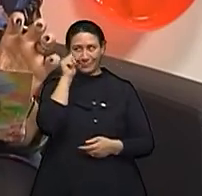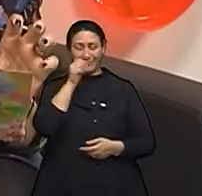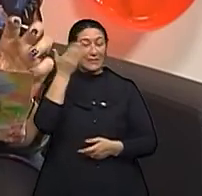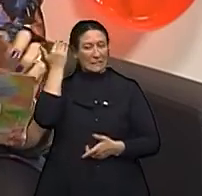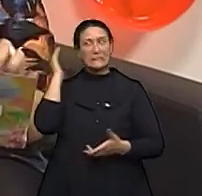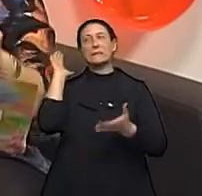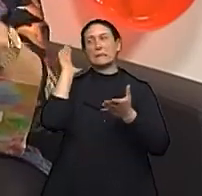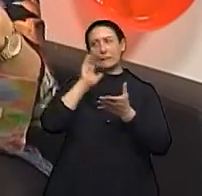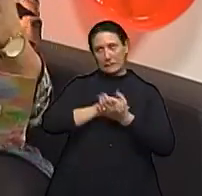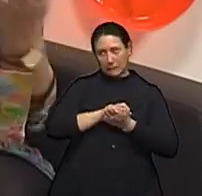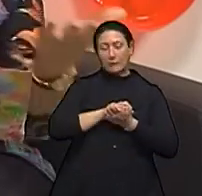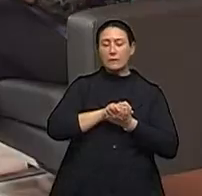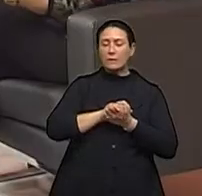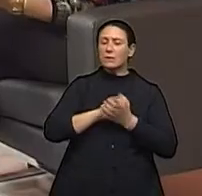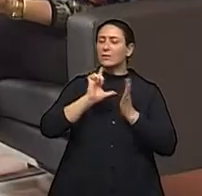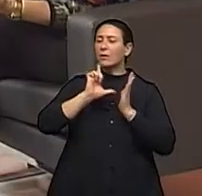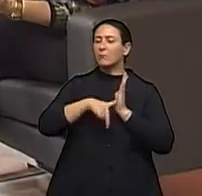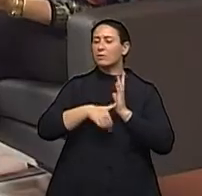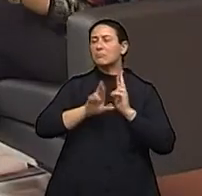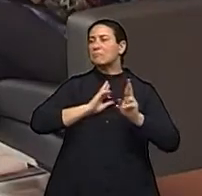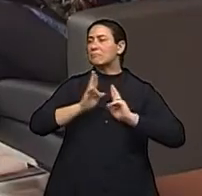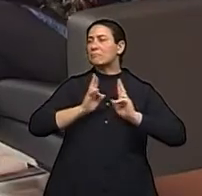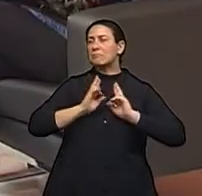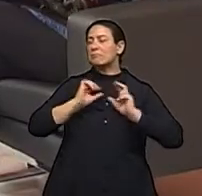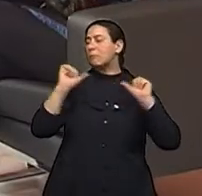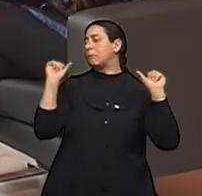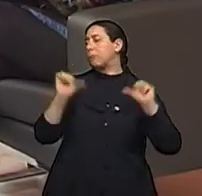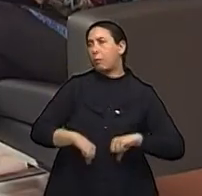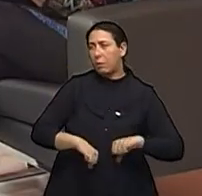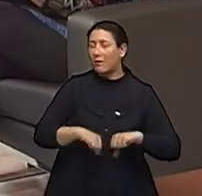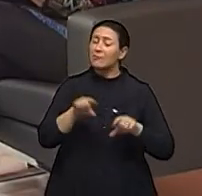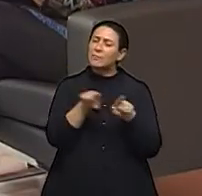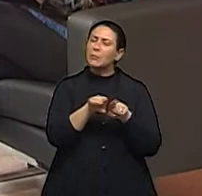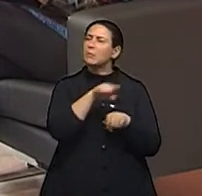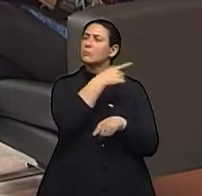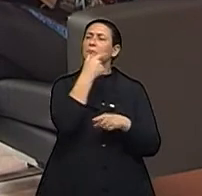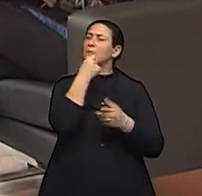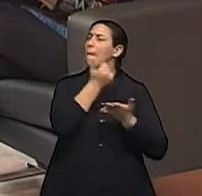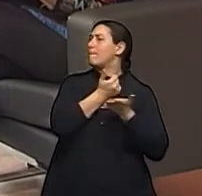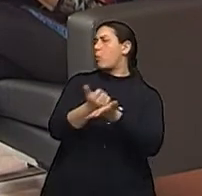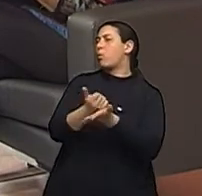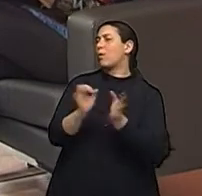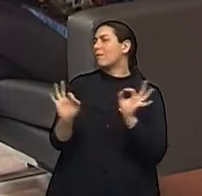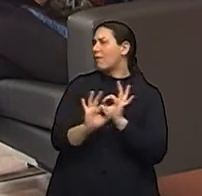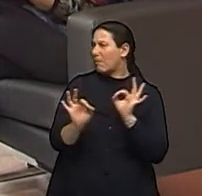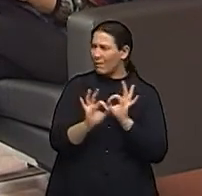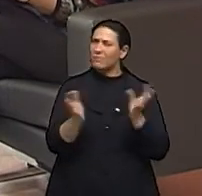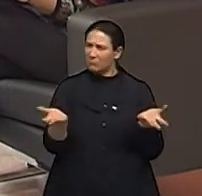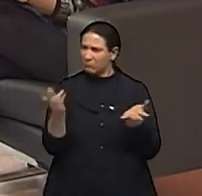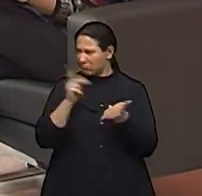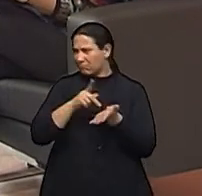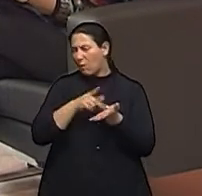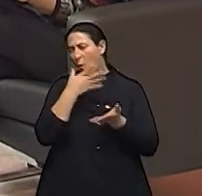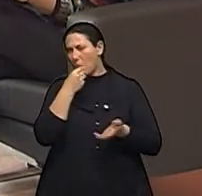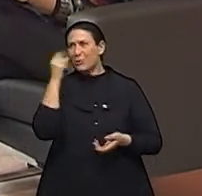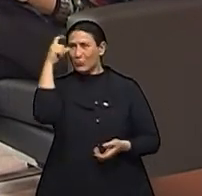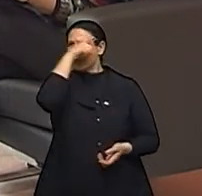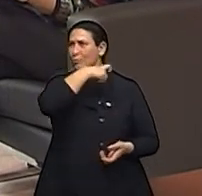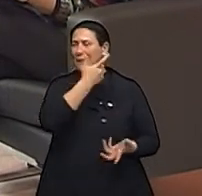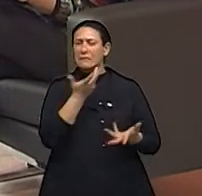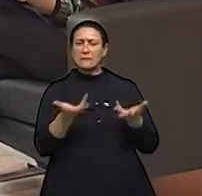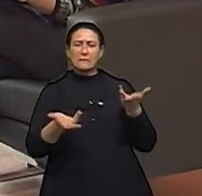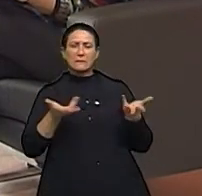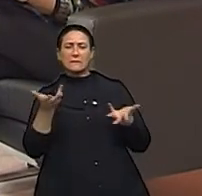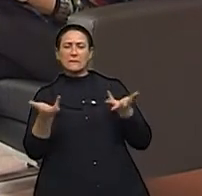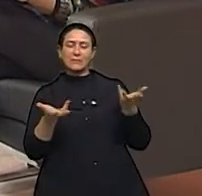casada e que depois o relacionamento não deu mesmo e que ele não foi companheiro. Os homens ainda têm uma dificuldade enorme de lidar com a situação, né? casa.